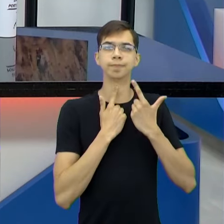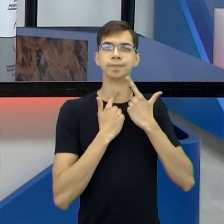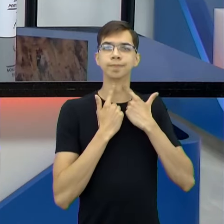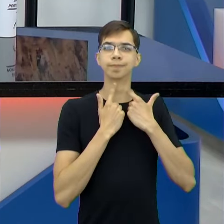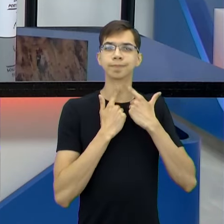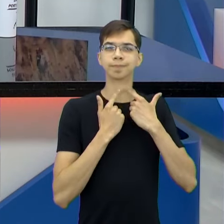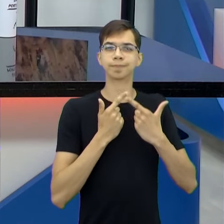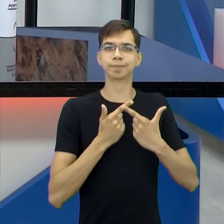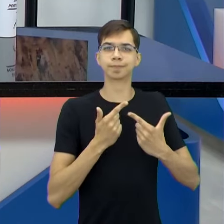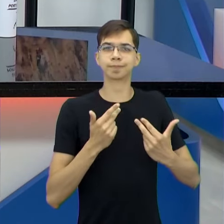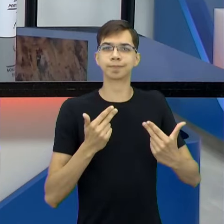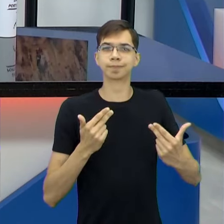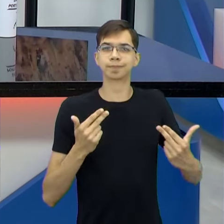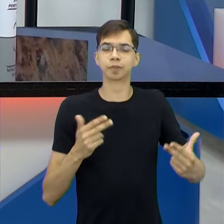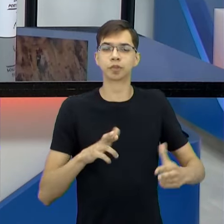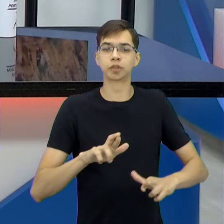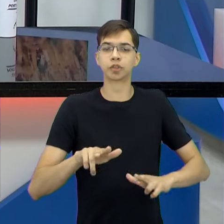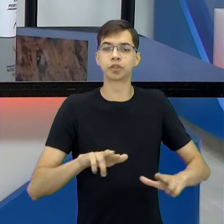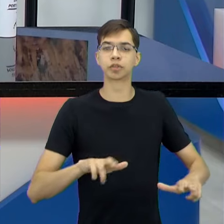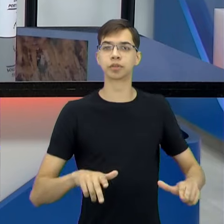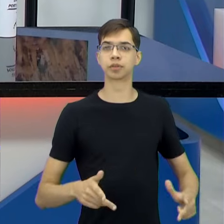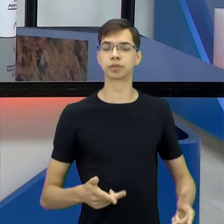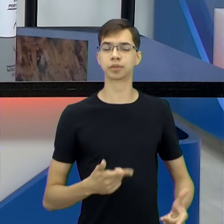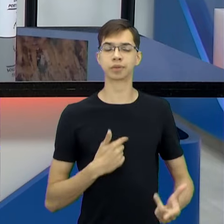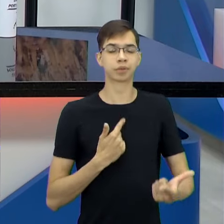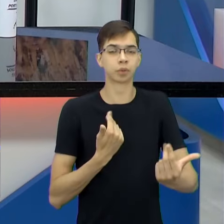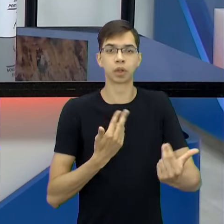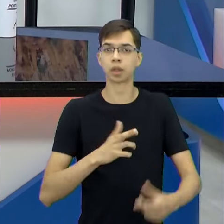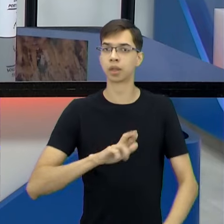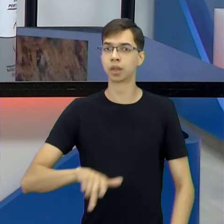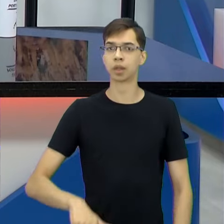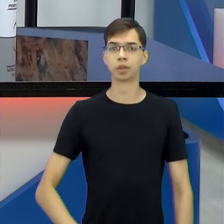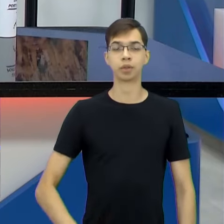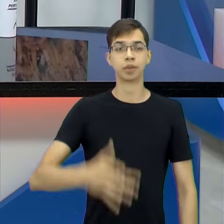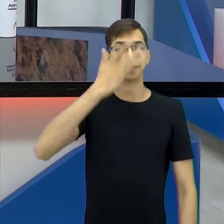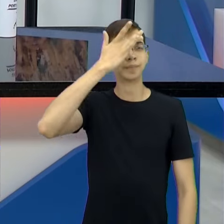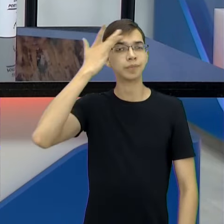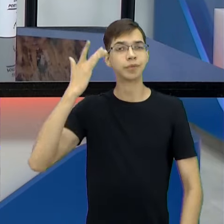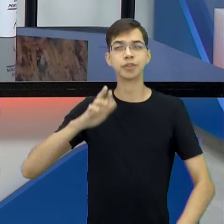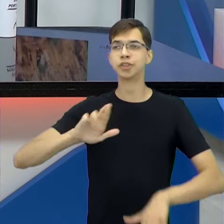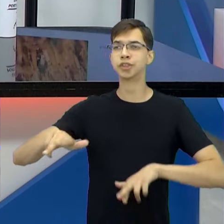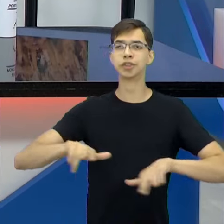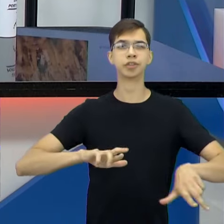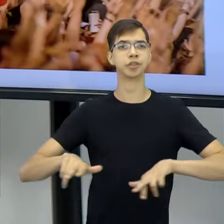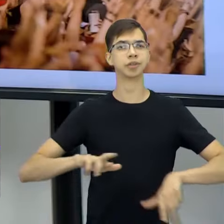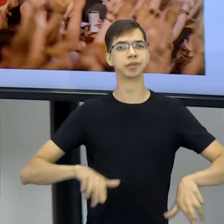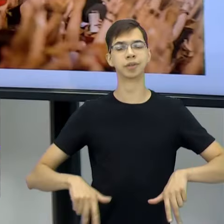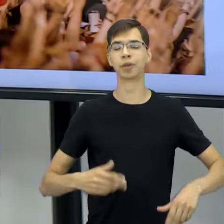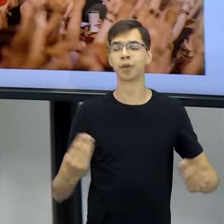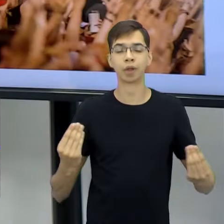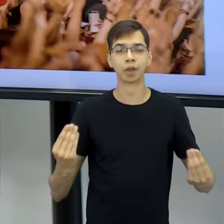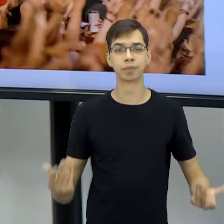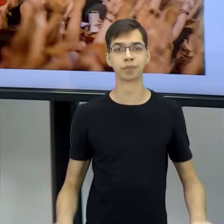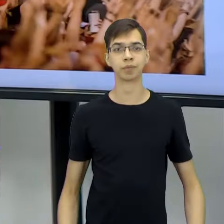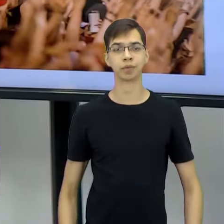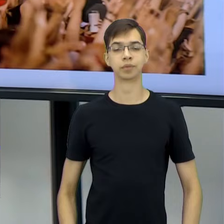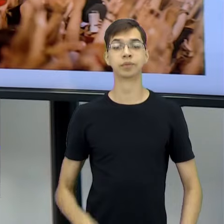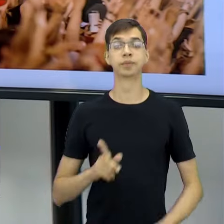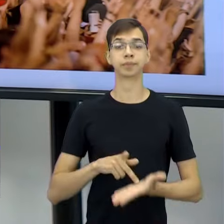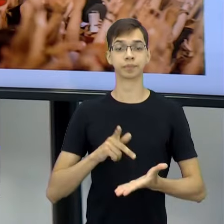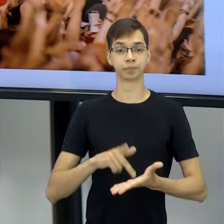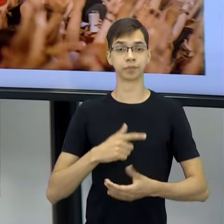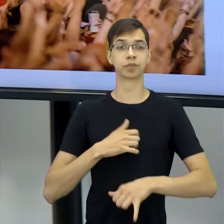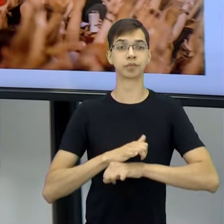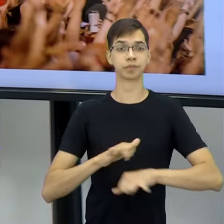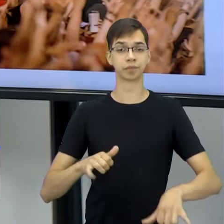não se predispor às mesmas coisas, né? Como as pessoas são diferentes. É verdade, porque o que acontece, eu, de fato, nunca tive